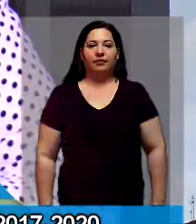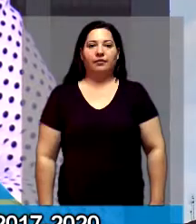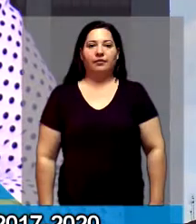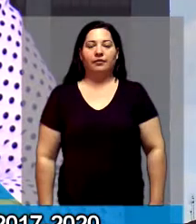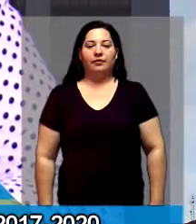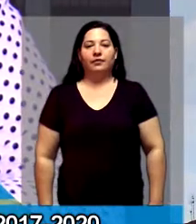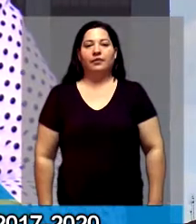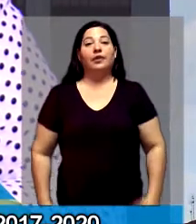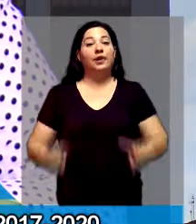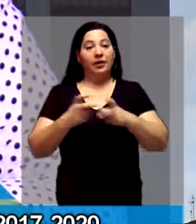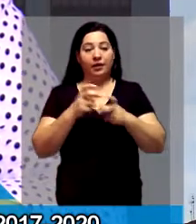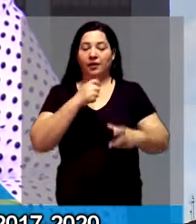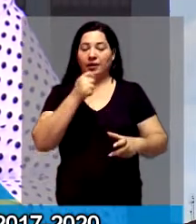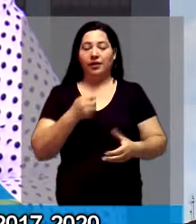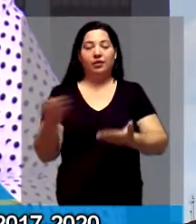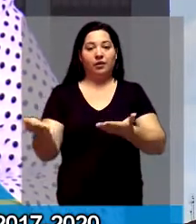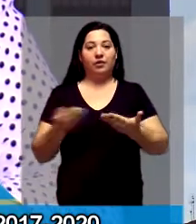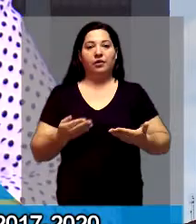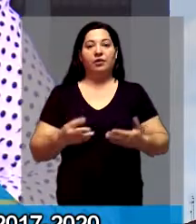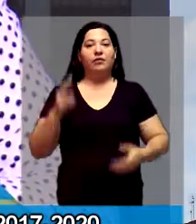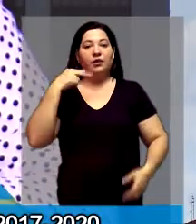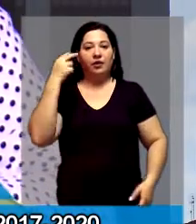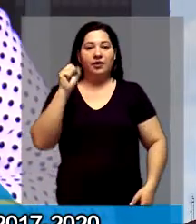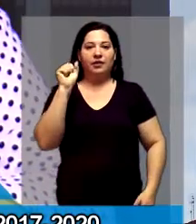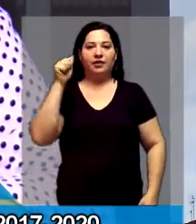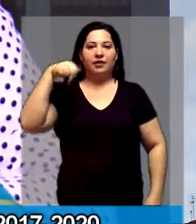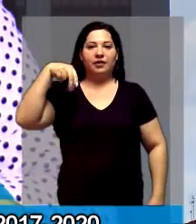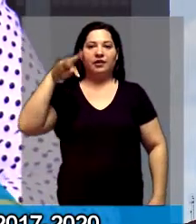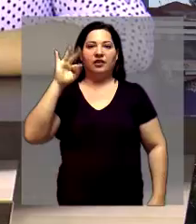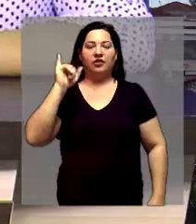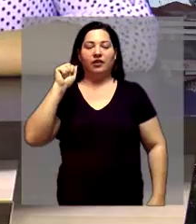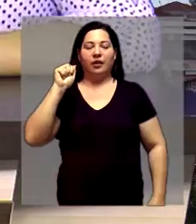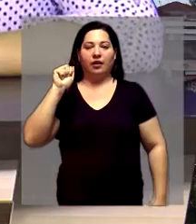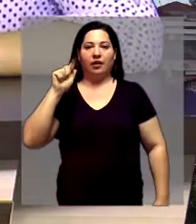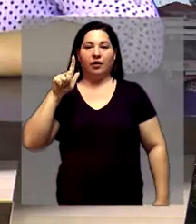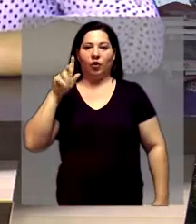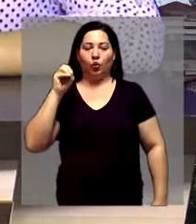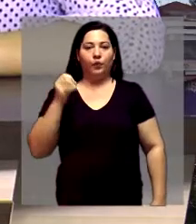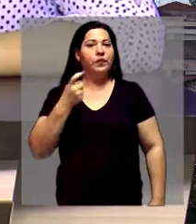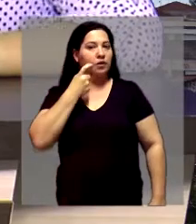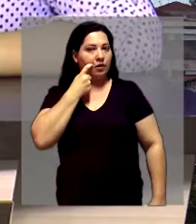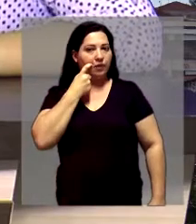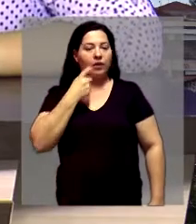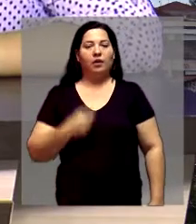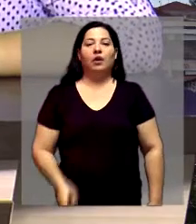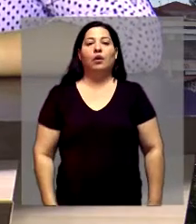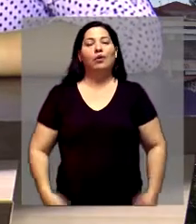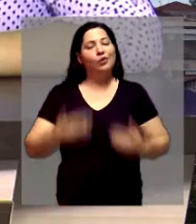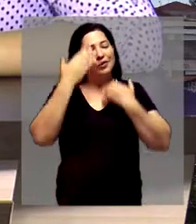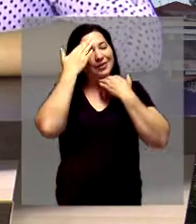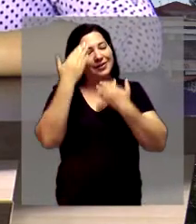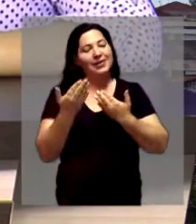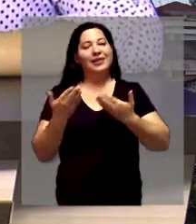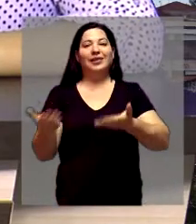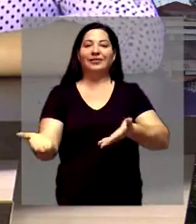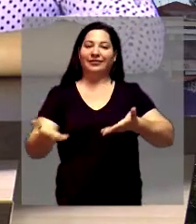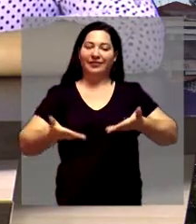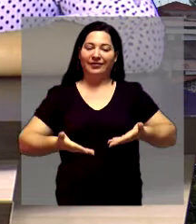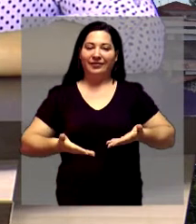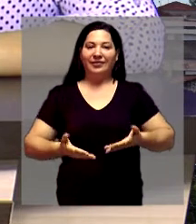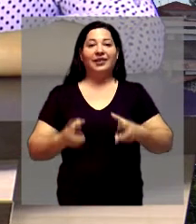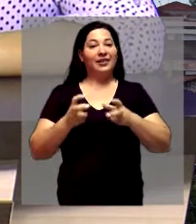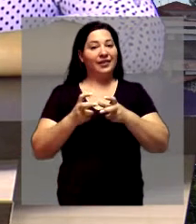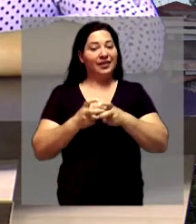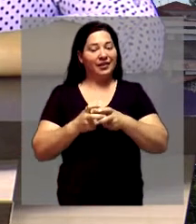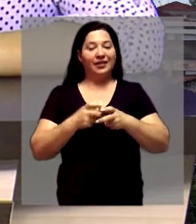O Câmara Entrevista recebe hoje o vereador Santiago Lucas. Santiago, muito obrigada pela sua presença aqui no Câmara Entrevista.